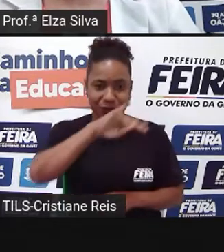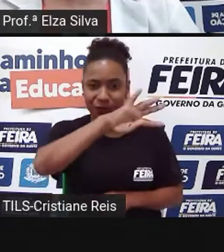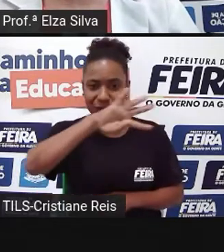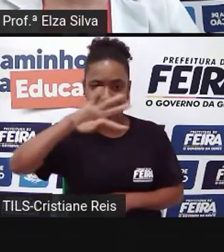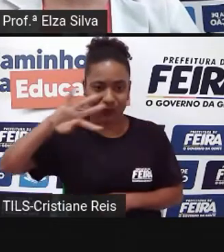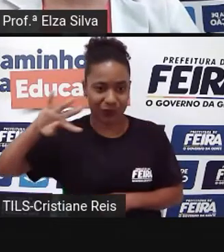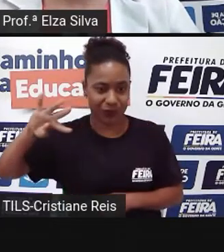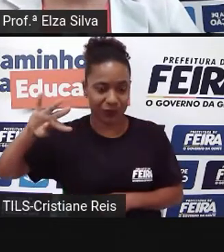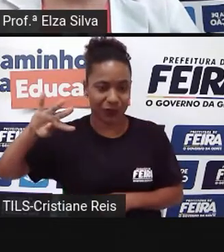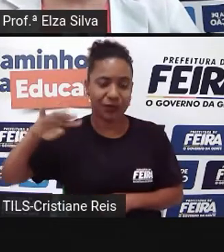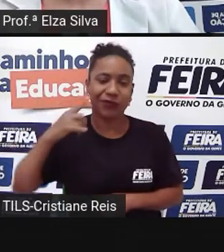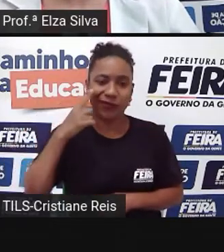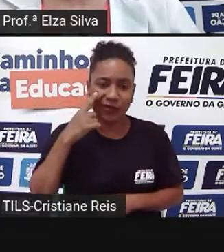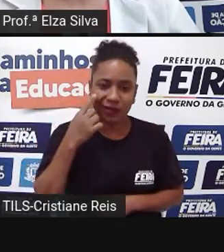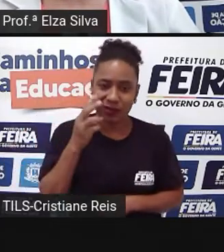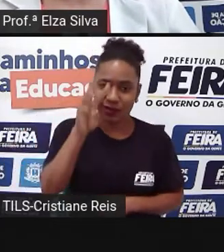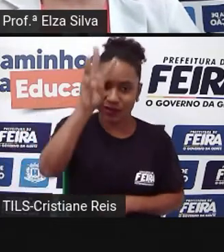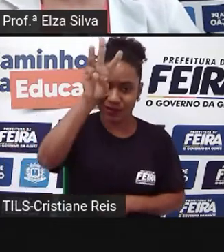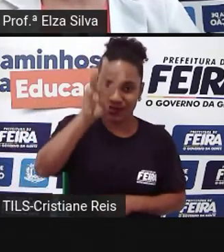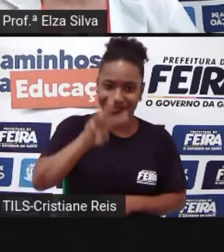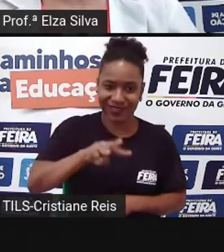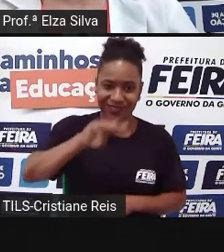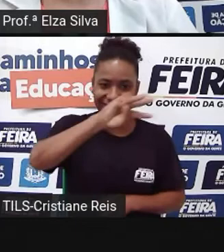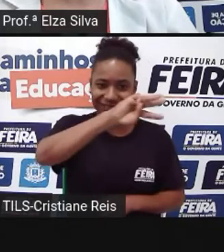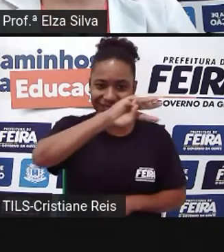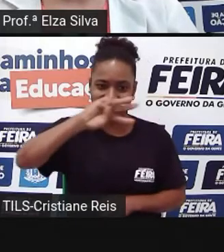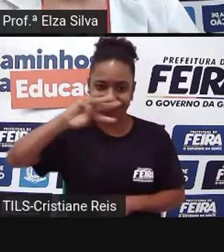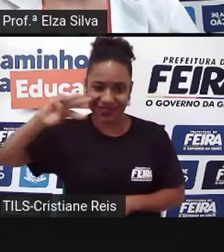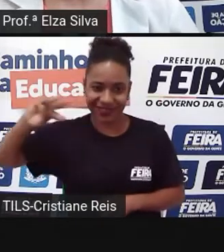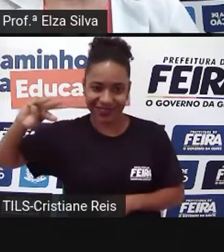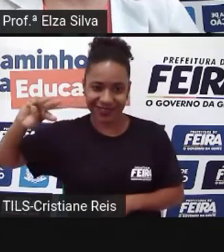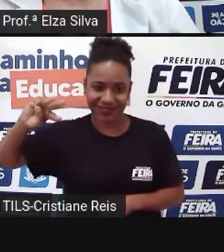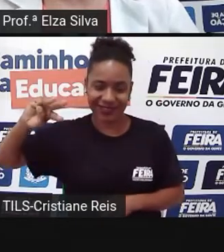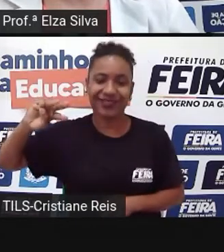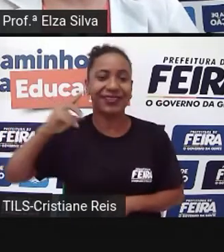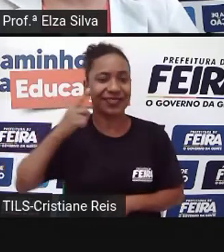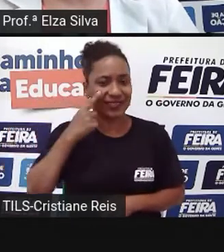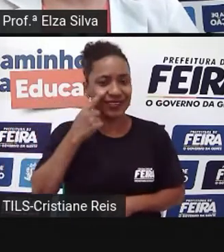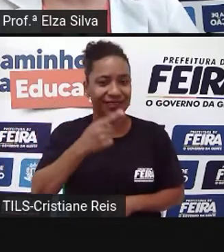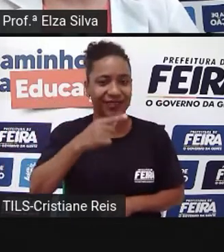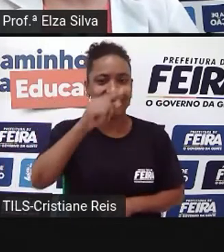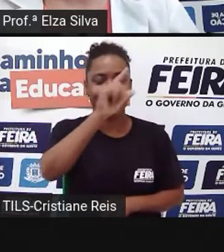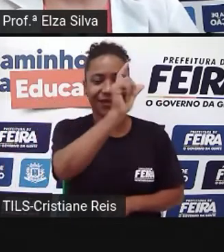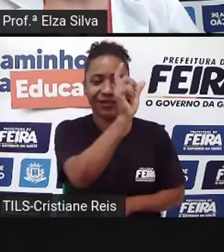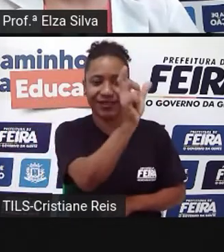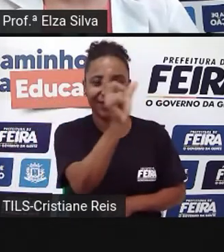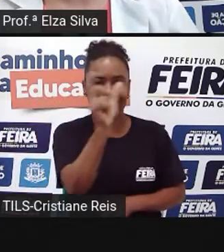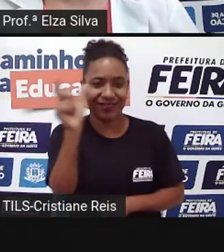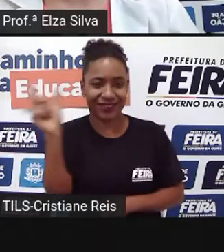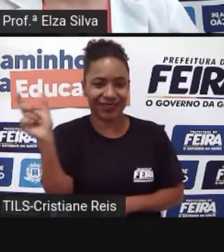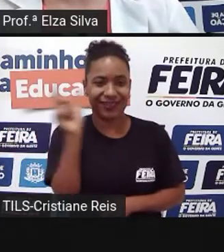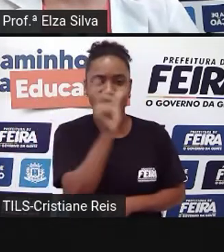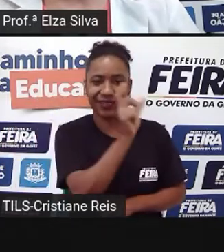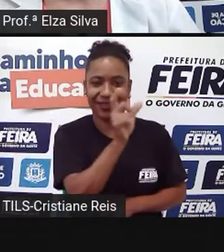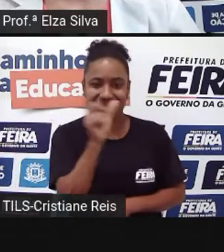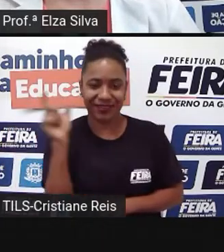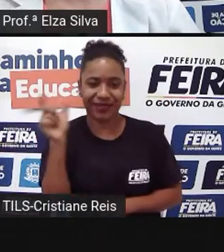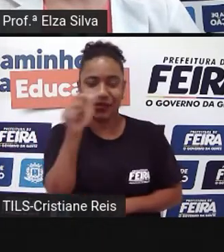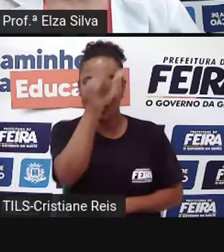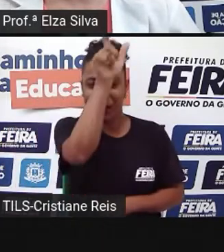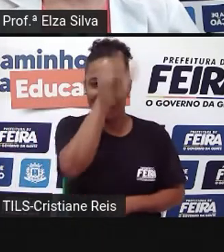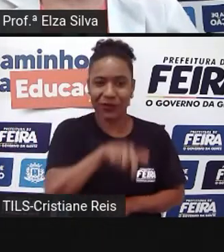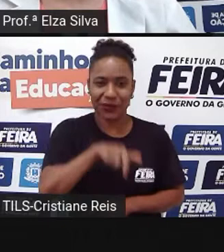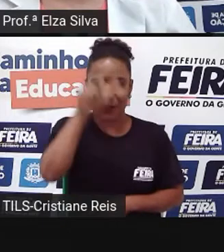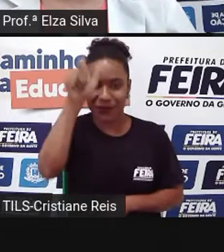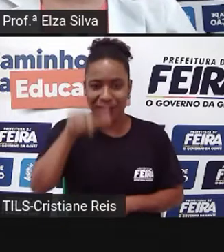uma tabela Com nove espaços Três espaços em cada linha Na horizontal E